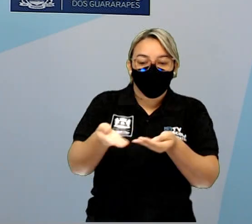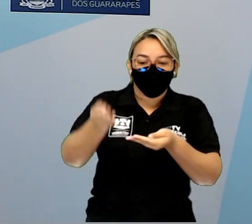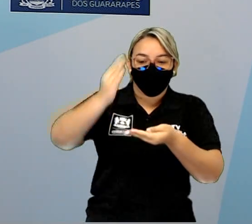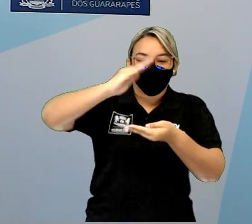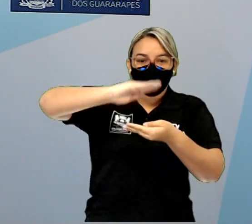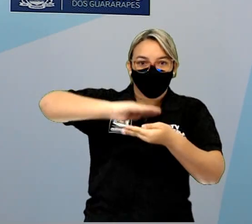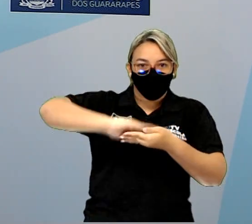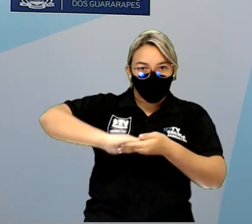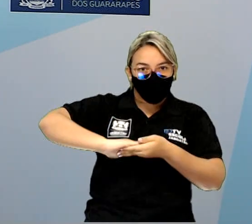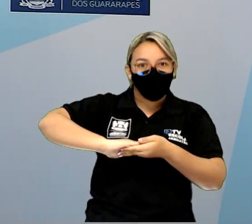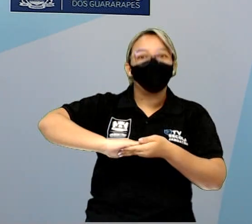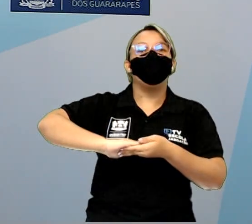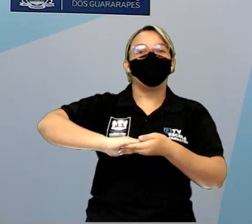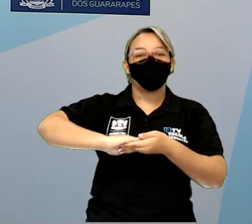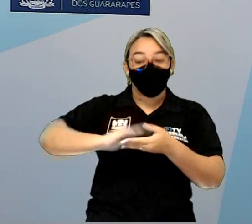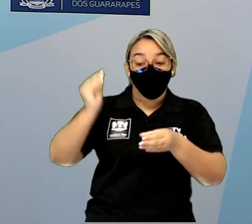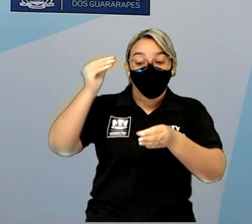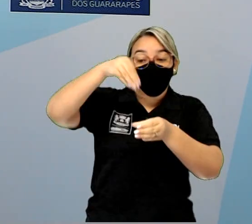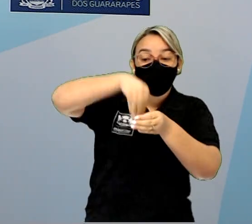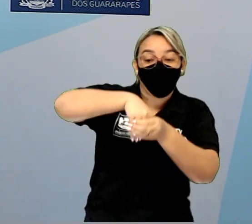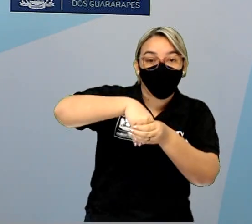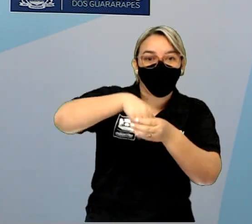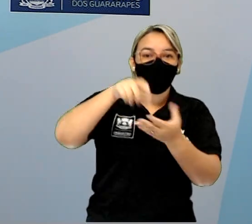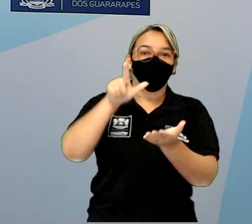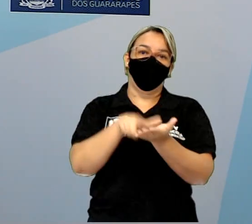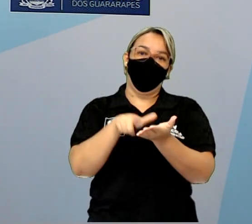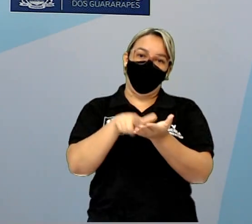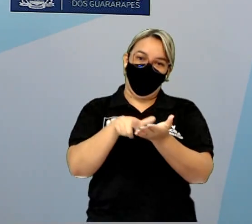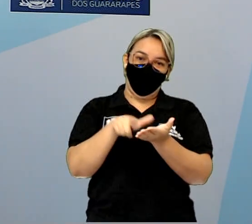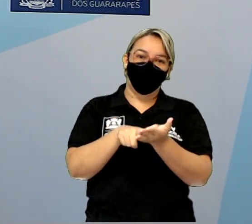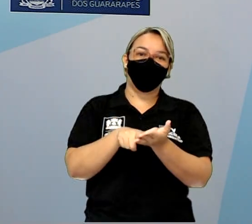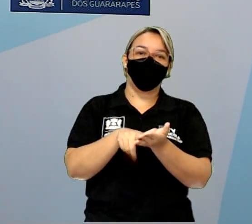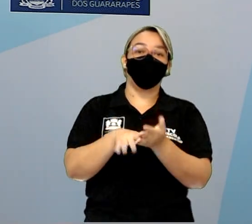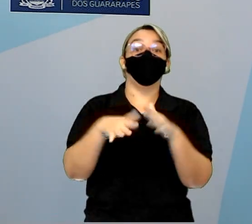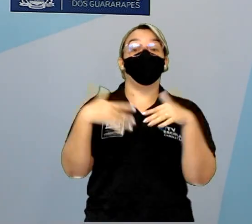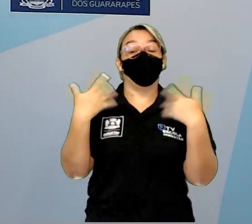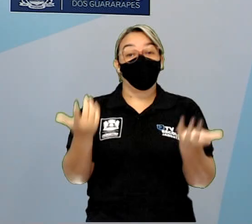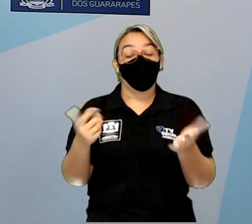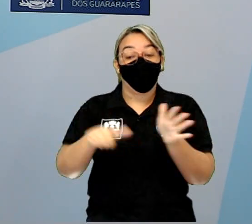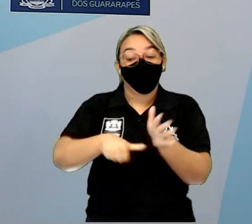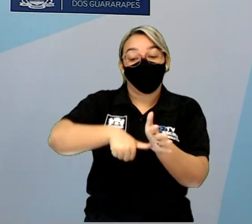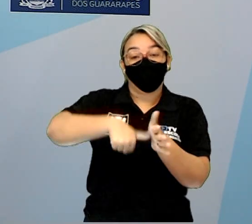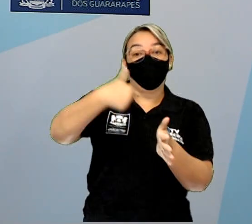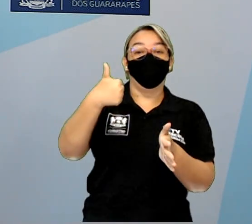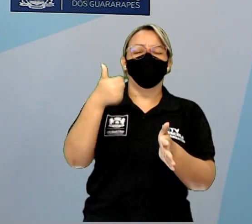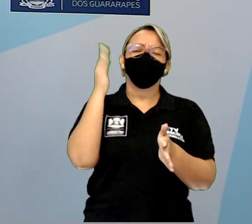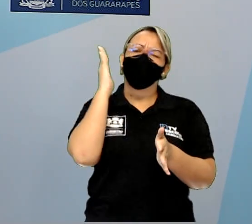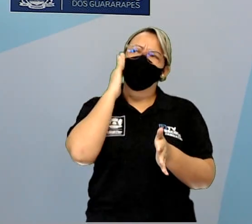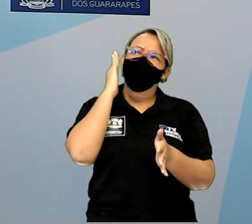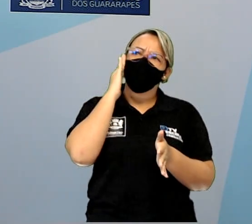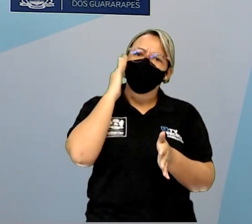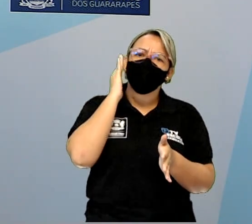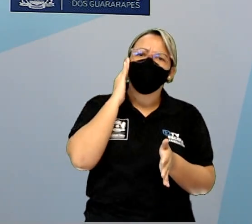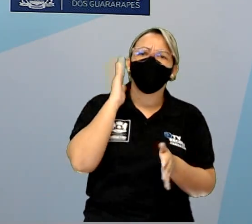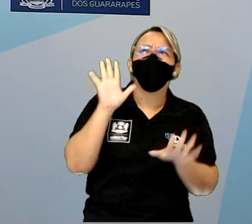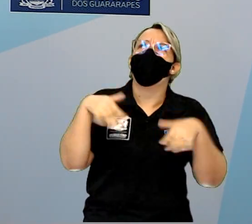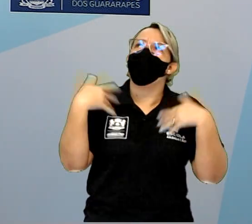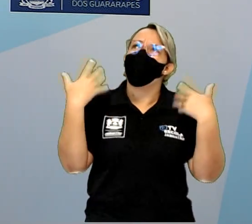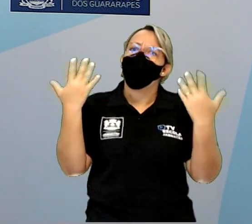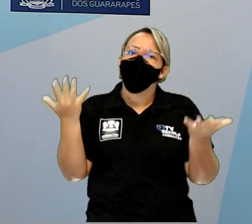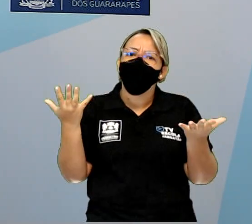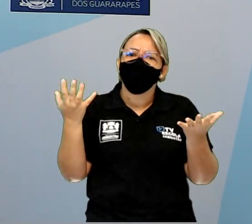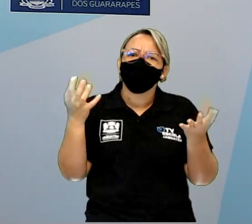papel, que é o convite propriamente dito, que vai dentro. Então, primeiro, vamos entender quais são os